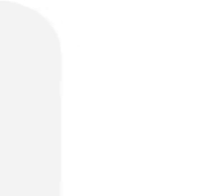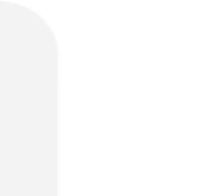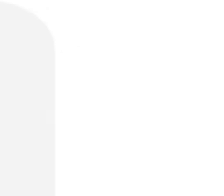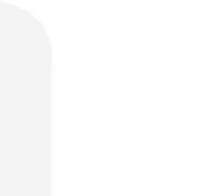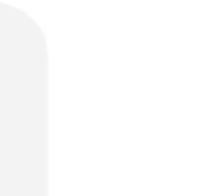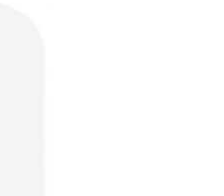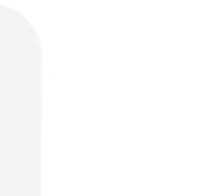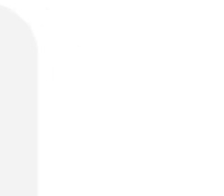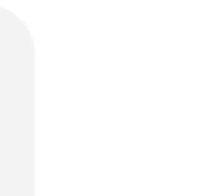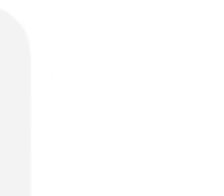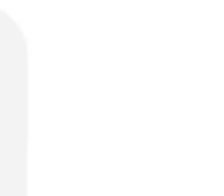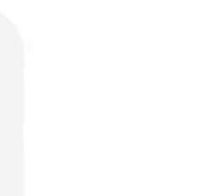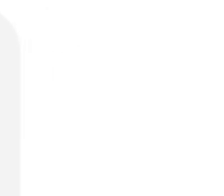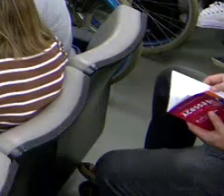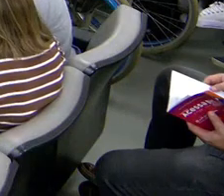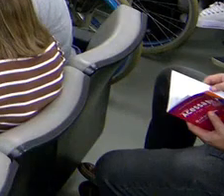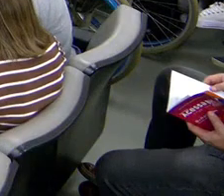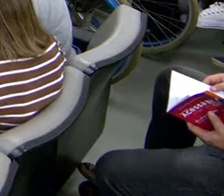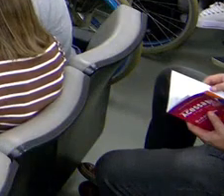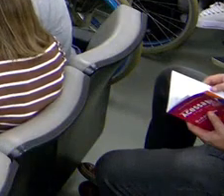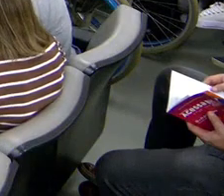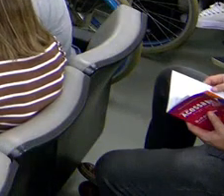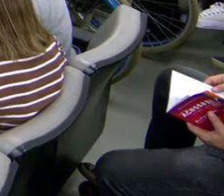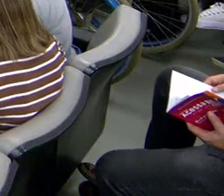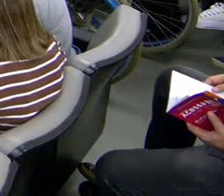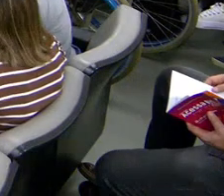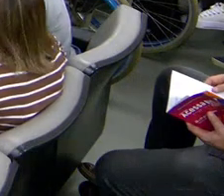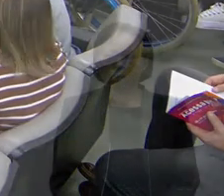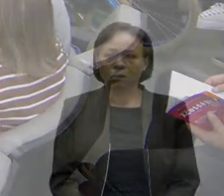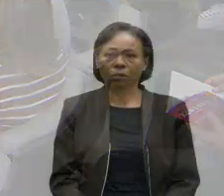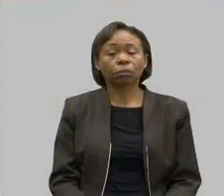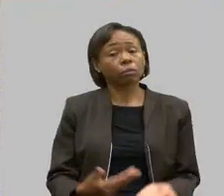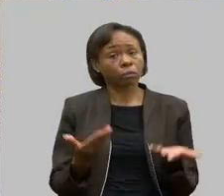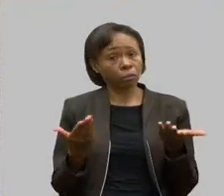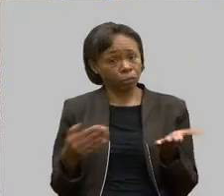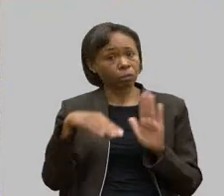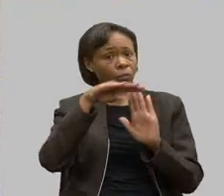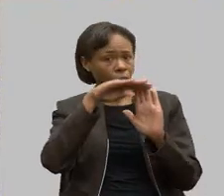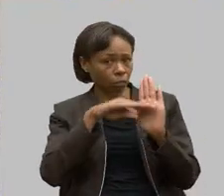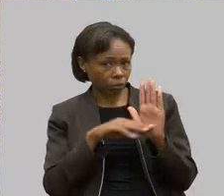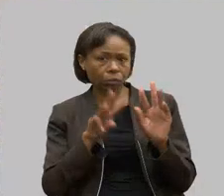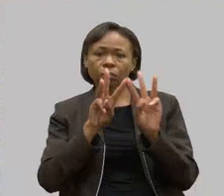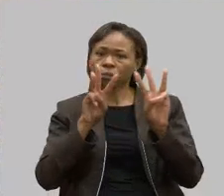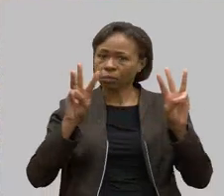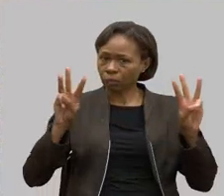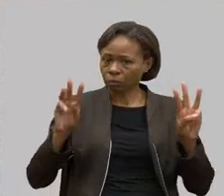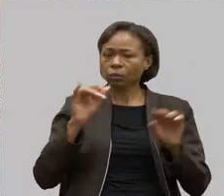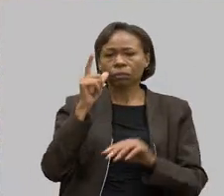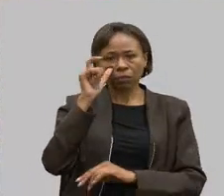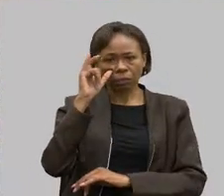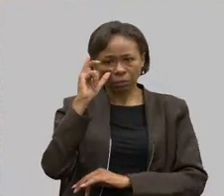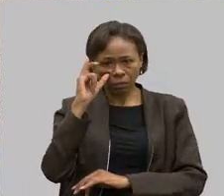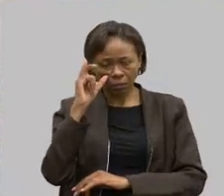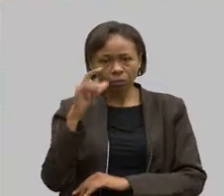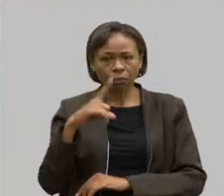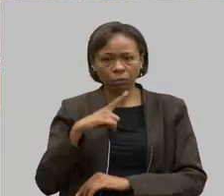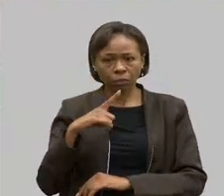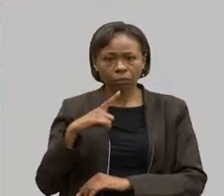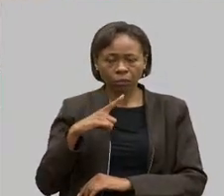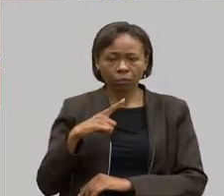Cartela de Lombos. Enfim, só para reforçar então, toda a programação está no nosso site, no nosso Instagram, que é arroba